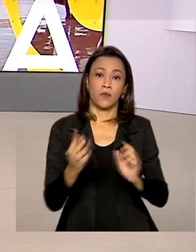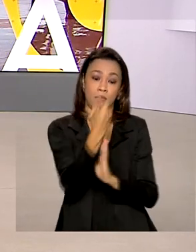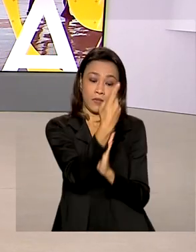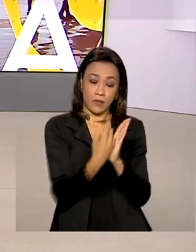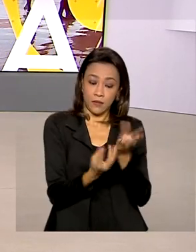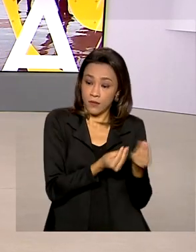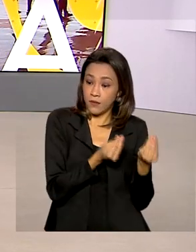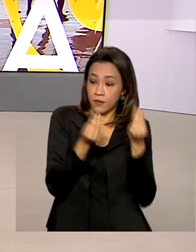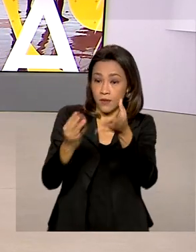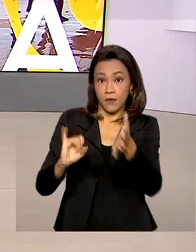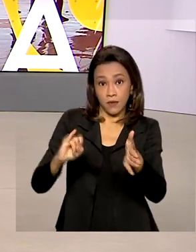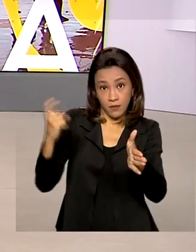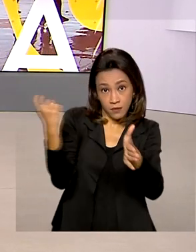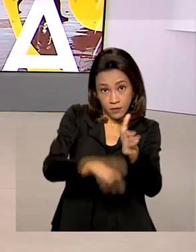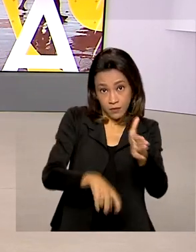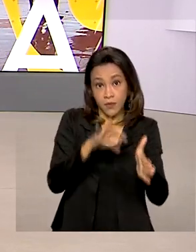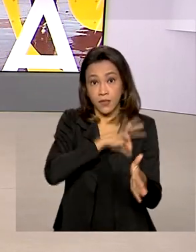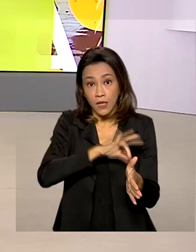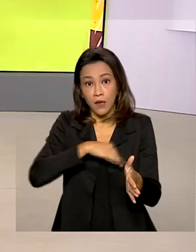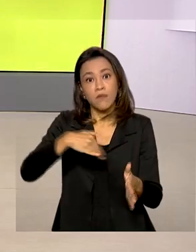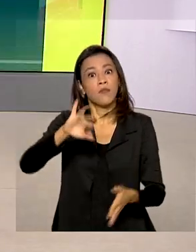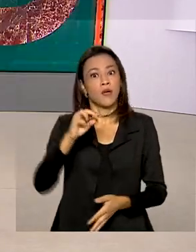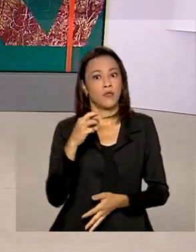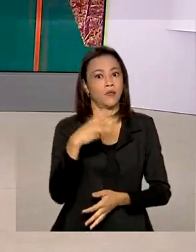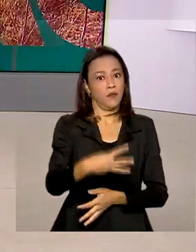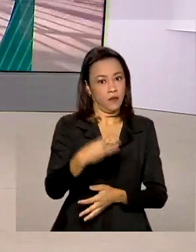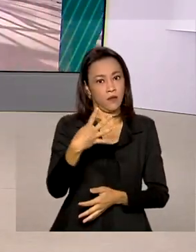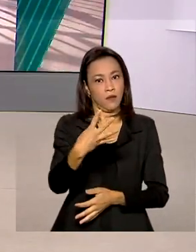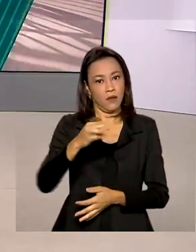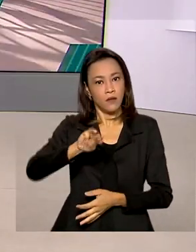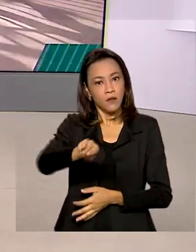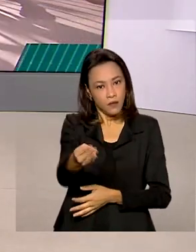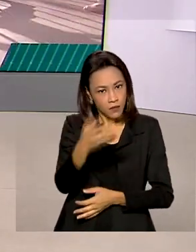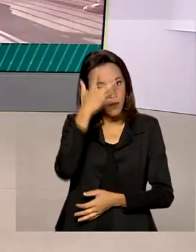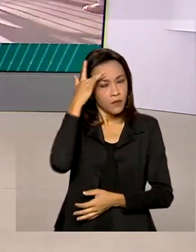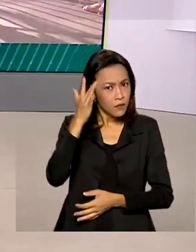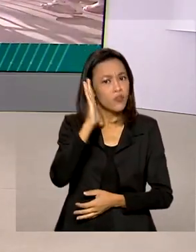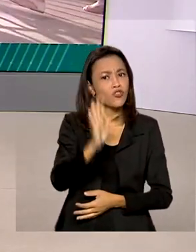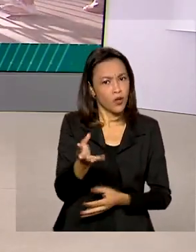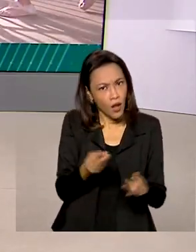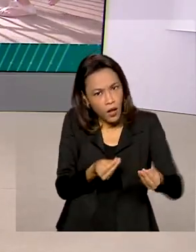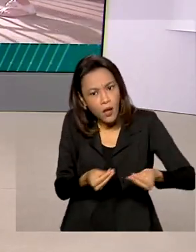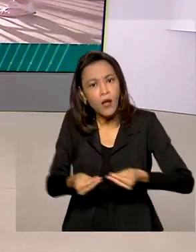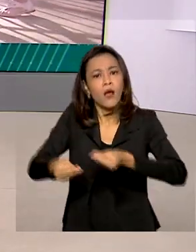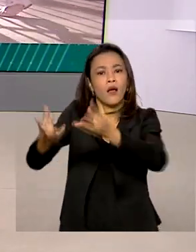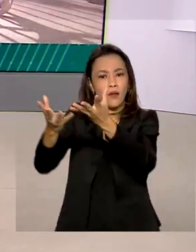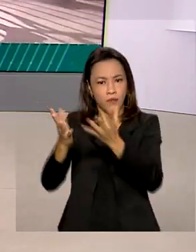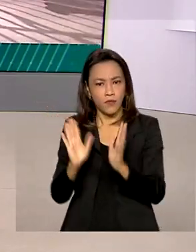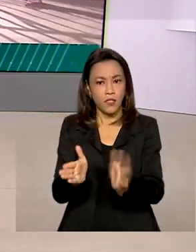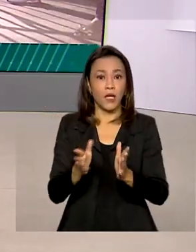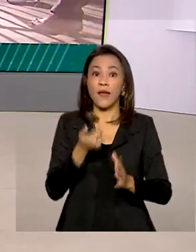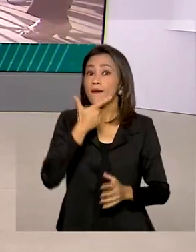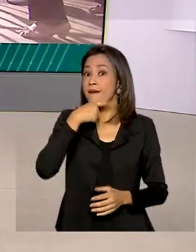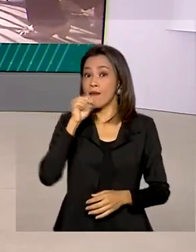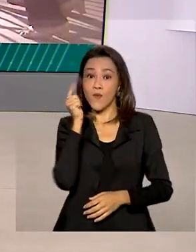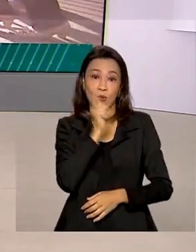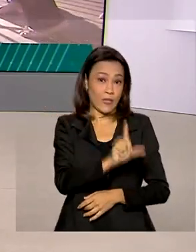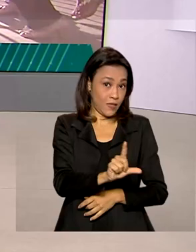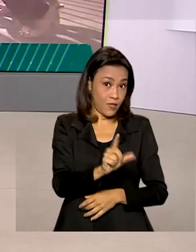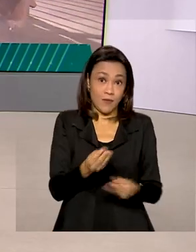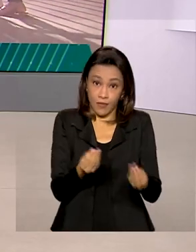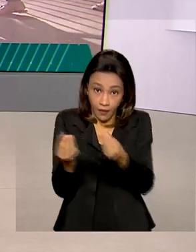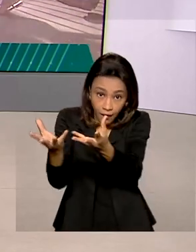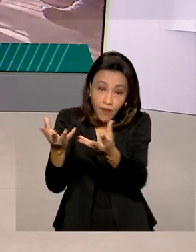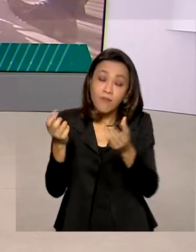do Imposto de Renda. Mais de 34 milhões de contribuintes enviaram as informações à Receita Federal. Quem não conseguiu entregar